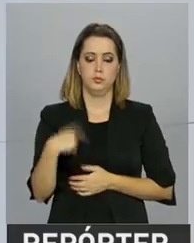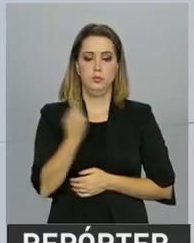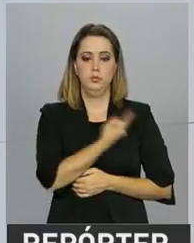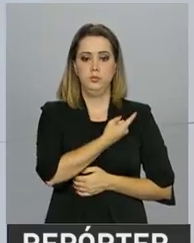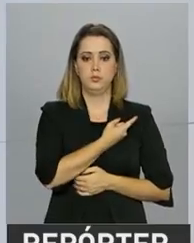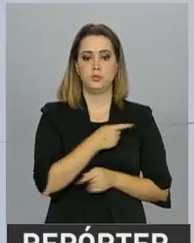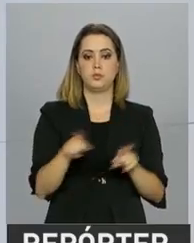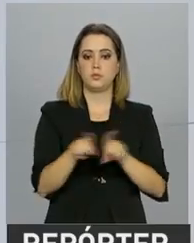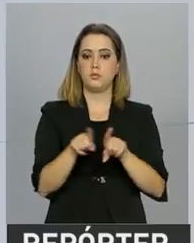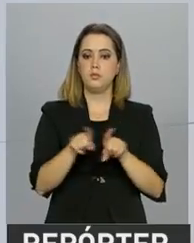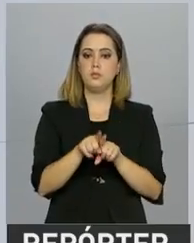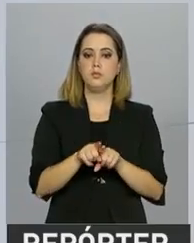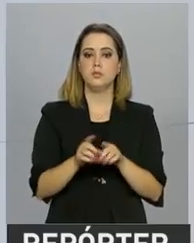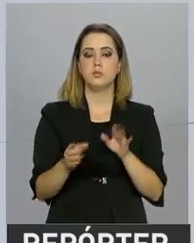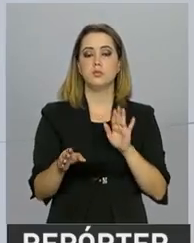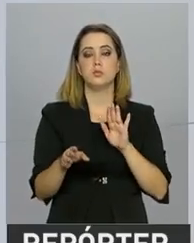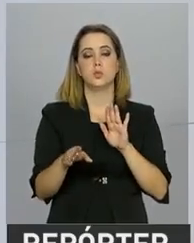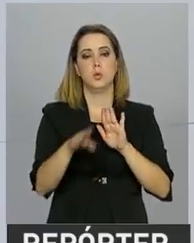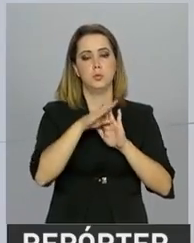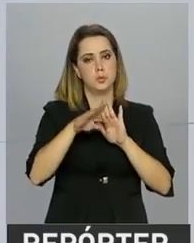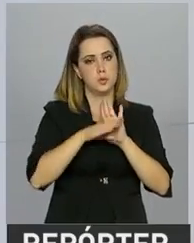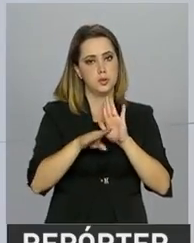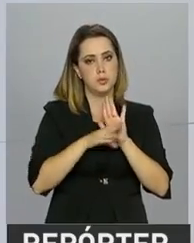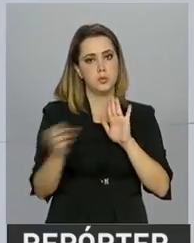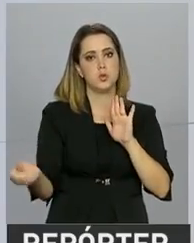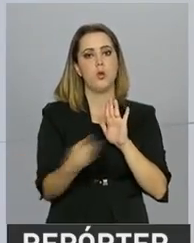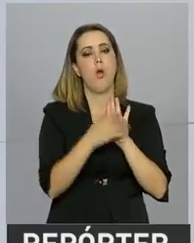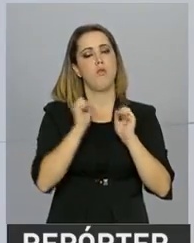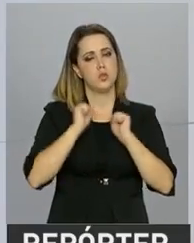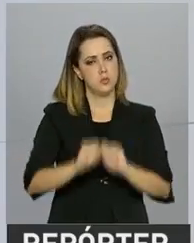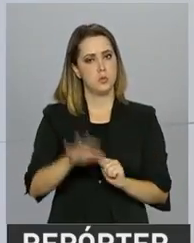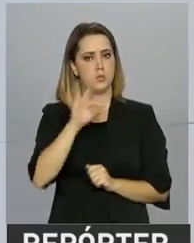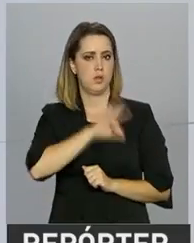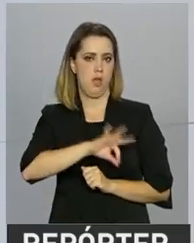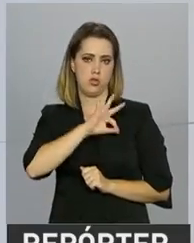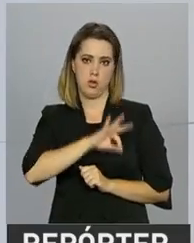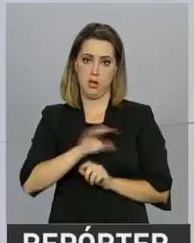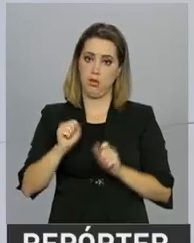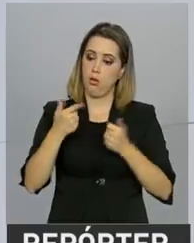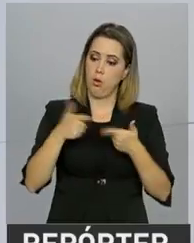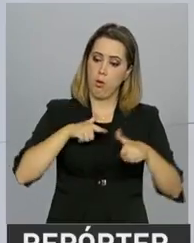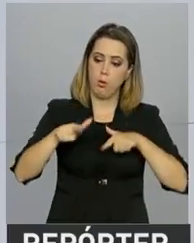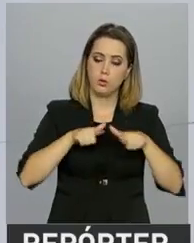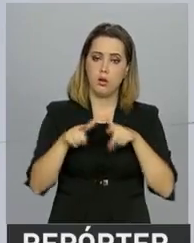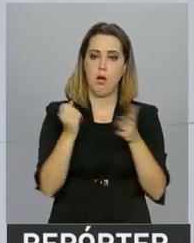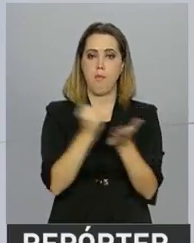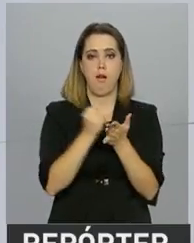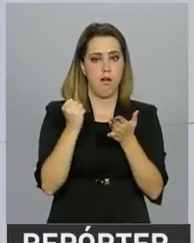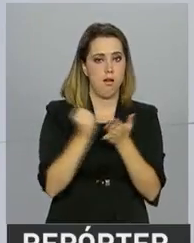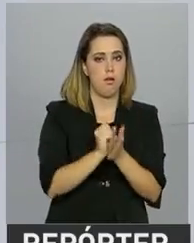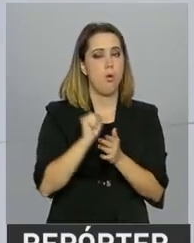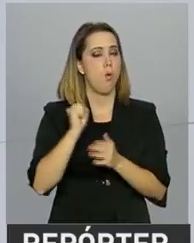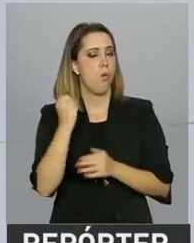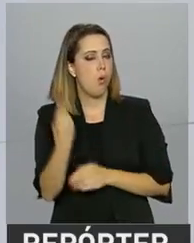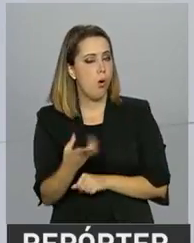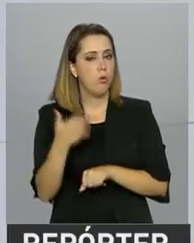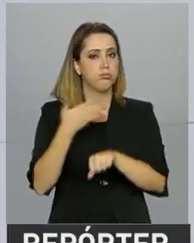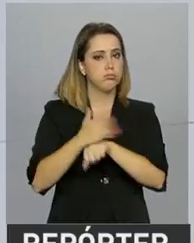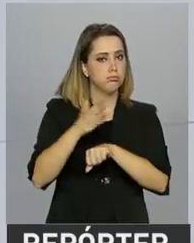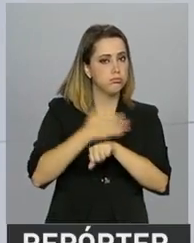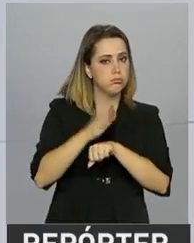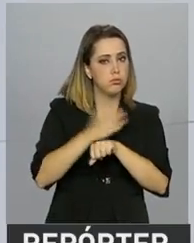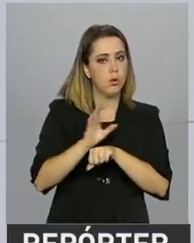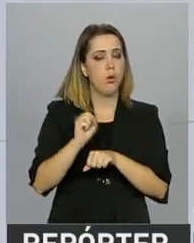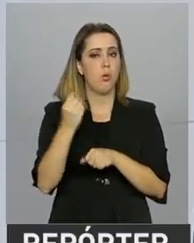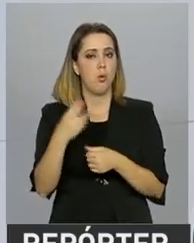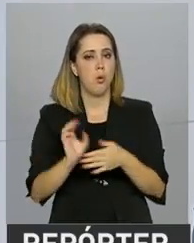para dar oportunidade a essas famílias de terem renda, de terem emprego, capacitação profissional, de microcrédito